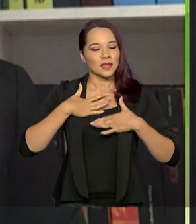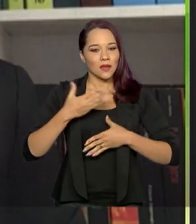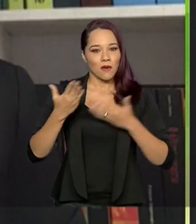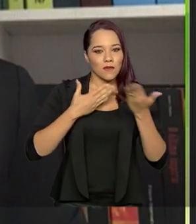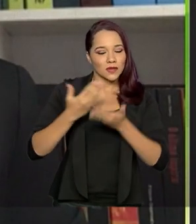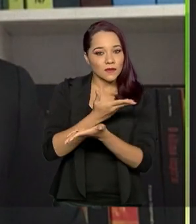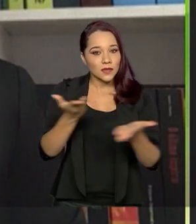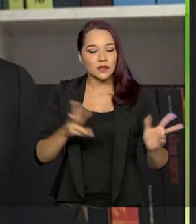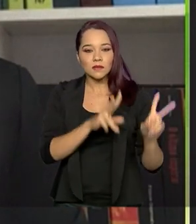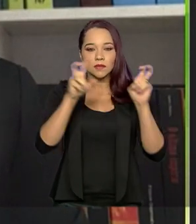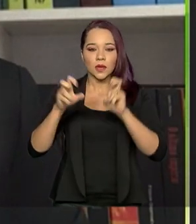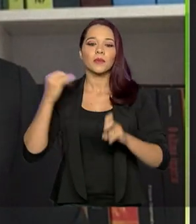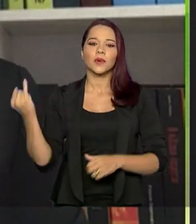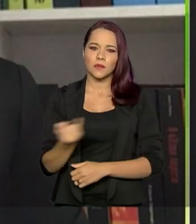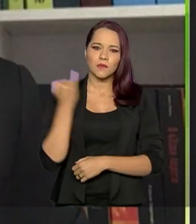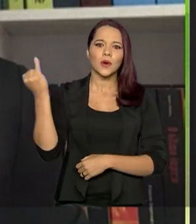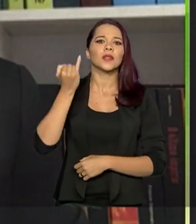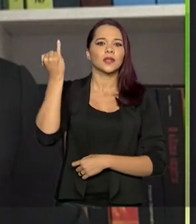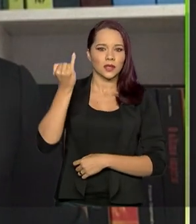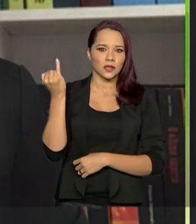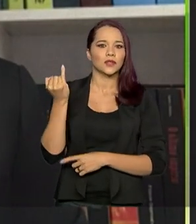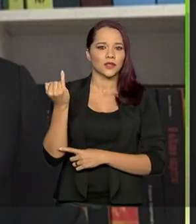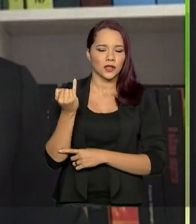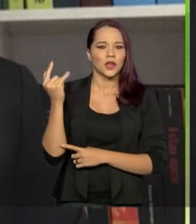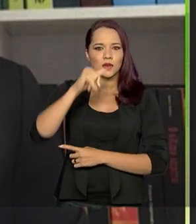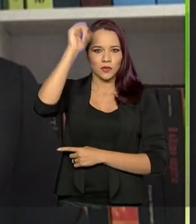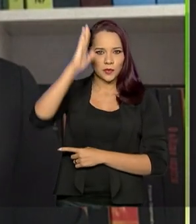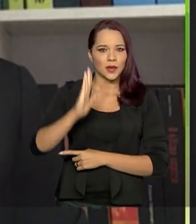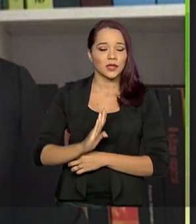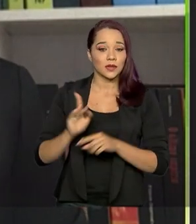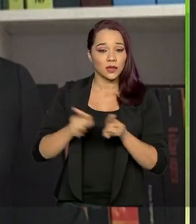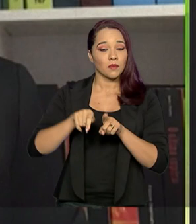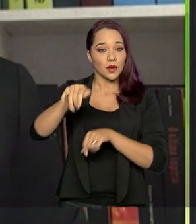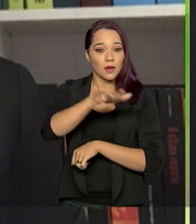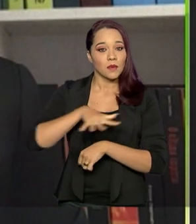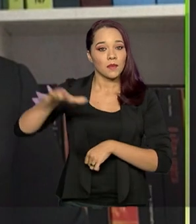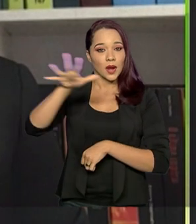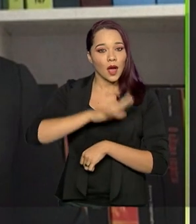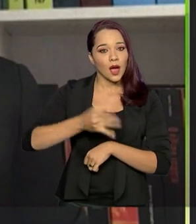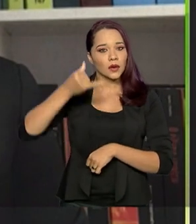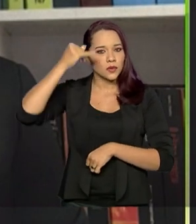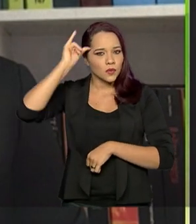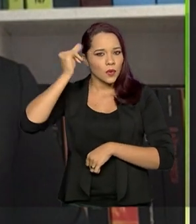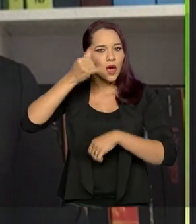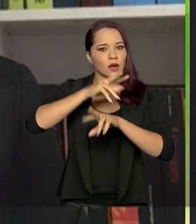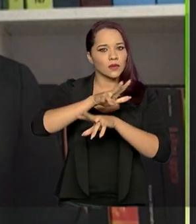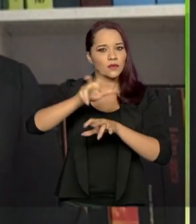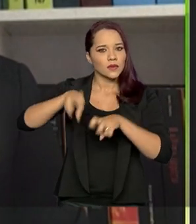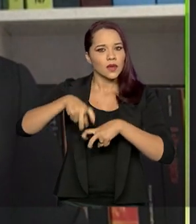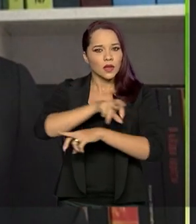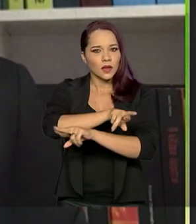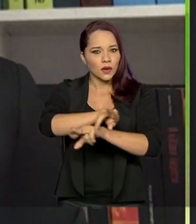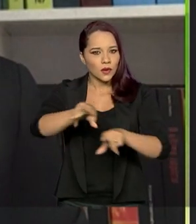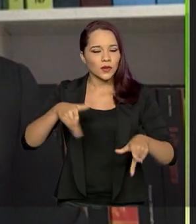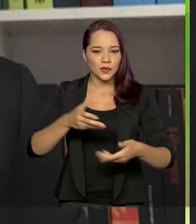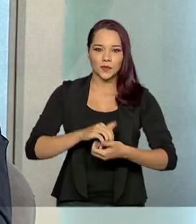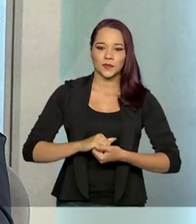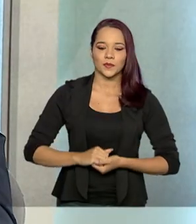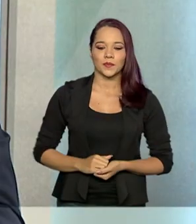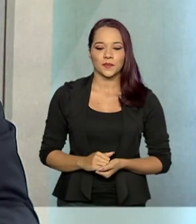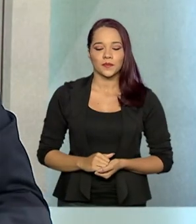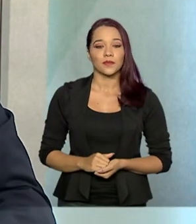sobre um tema tão importante, tão caro para o Brasil e para o setor do agronegócio como um todo. Muito obrigado pela oportunidade.